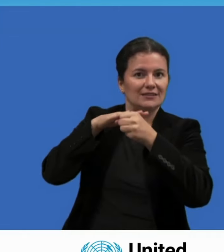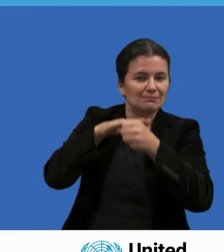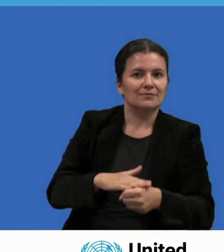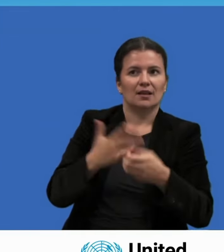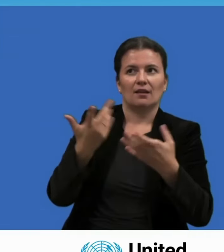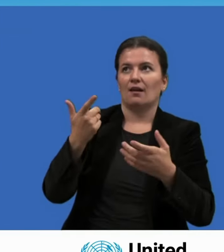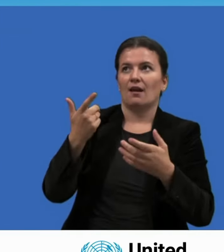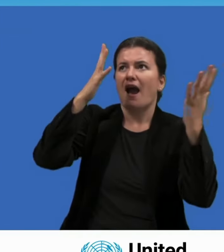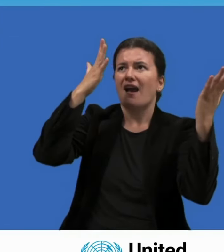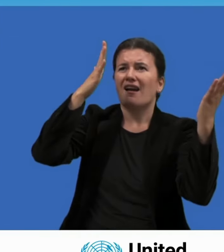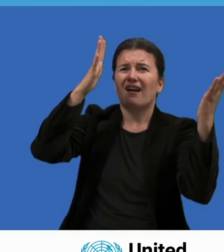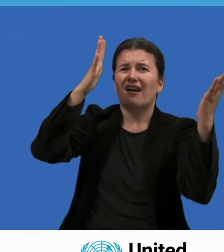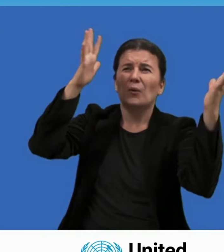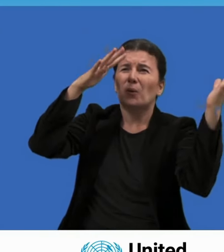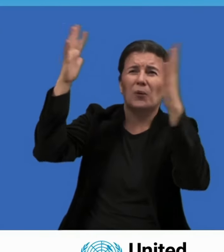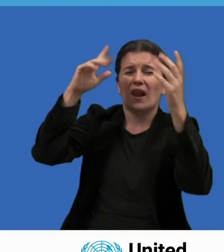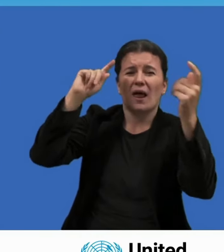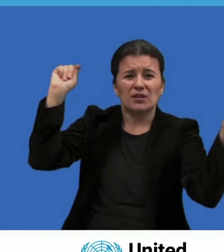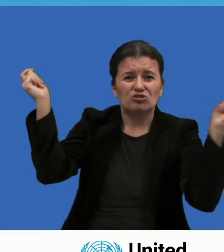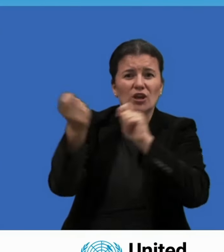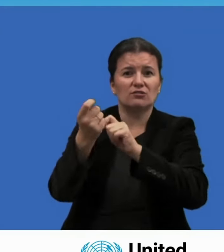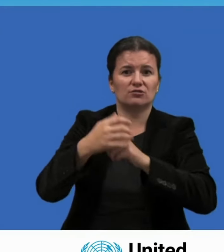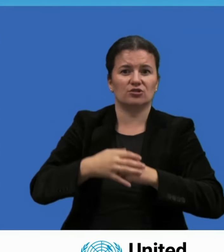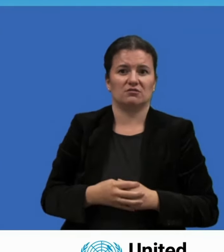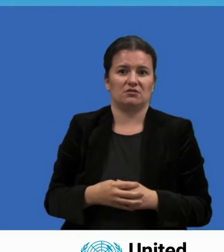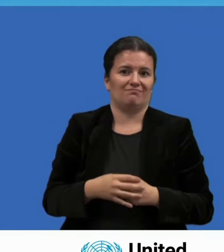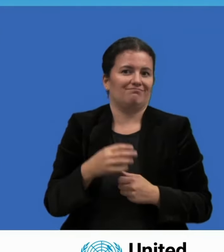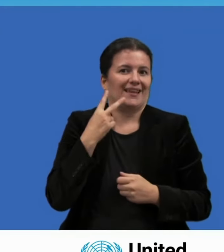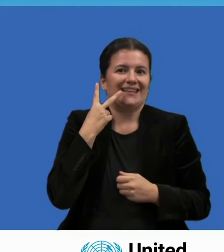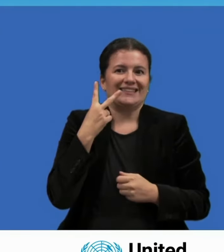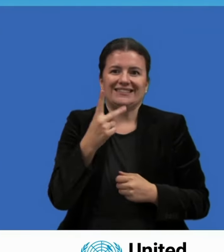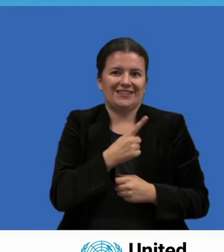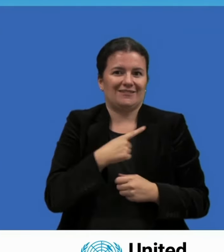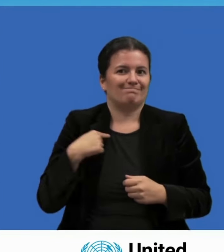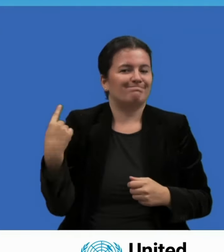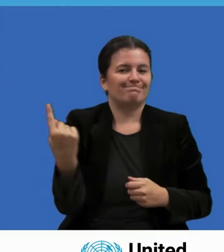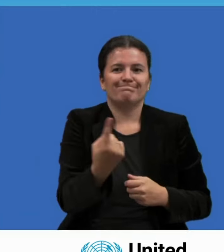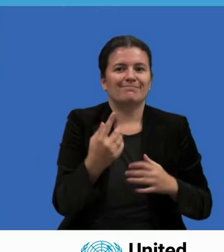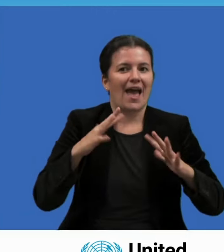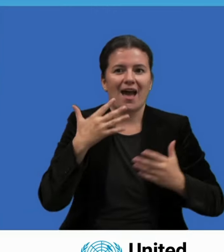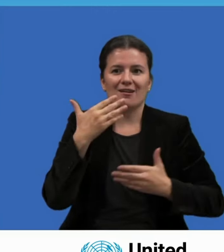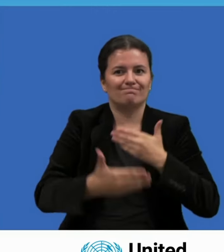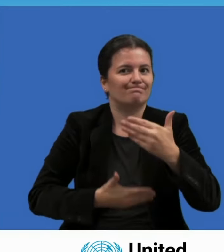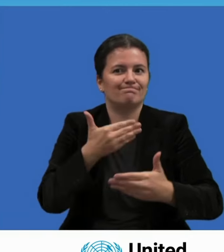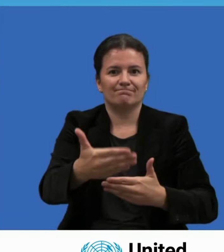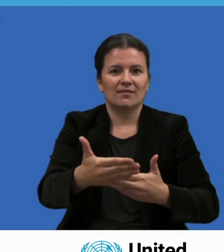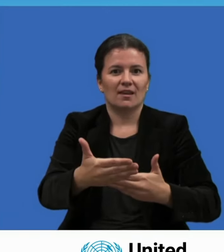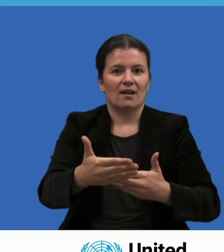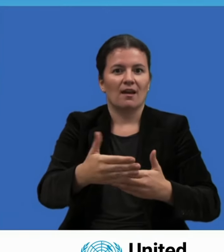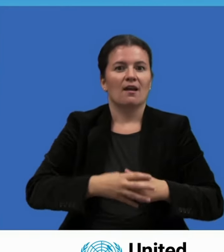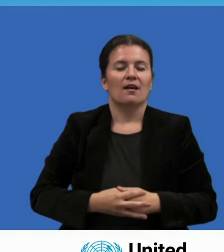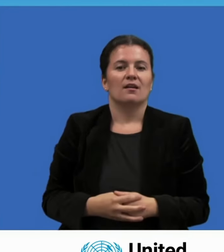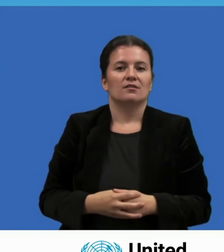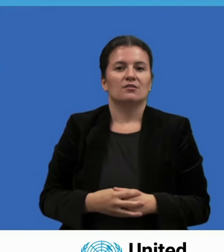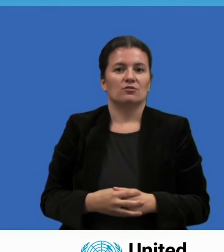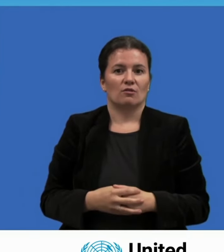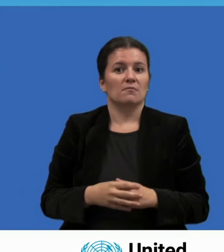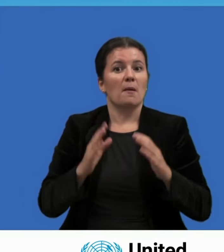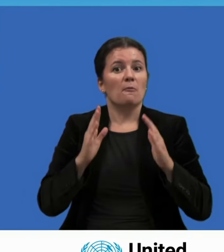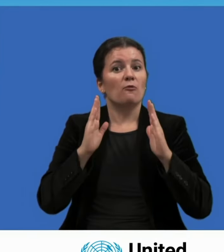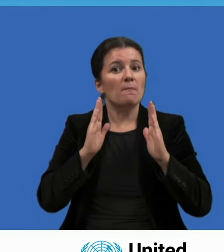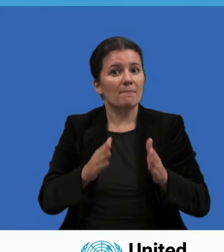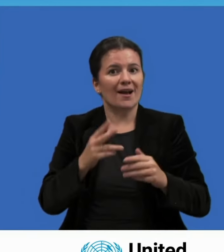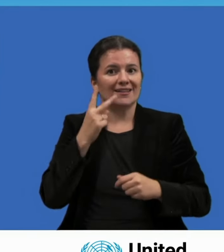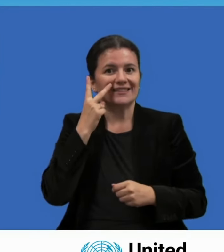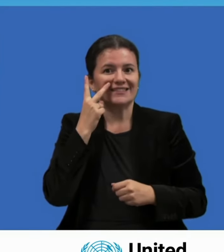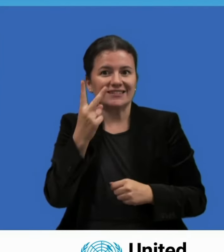autoridade e meios de implementação para fazer cumprir suas decisões. A Assembleia Geral perdeu sua